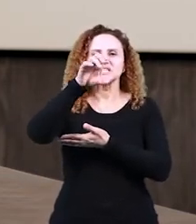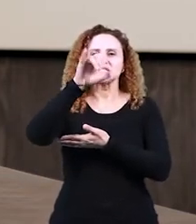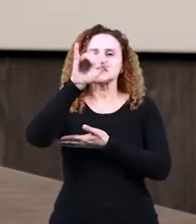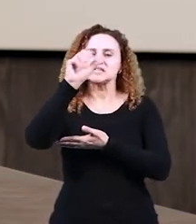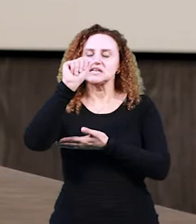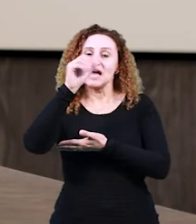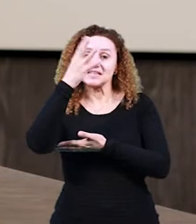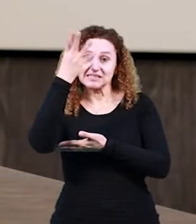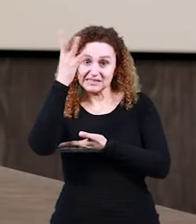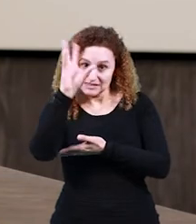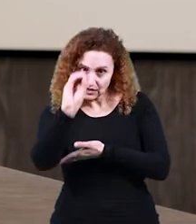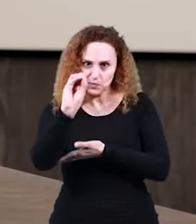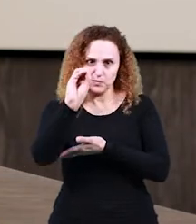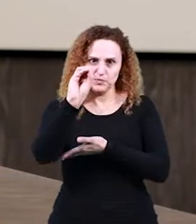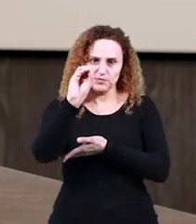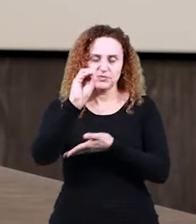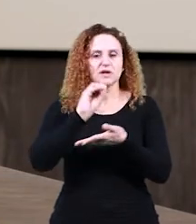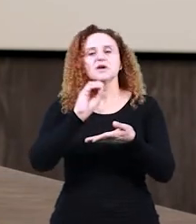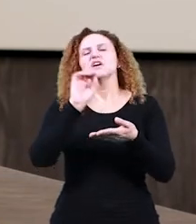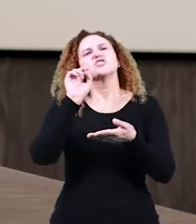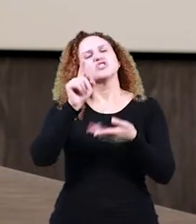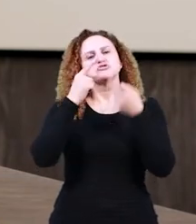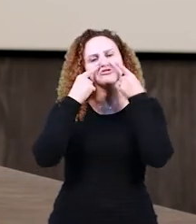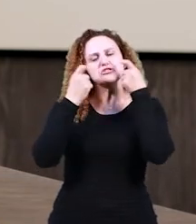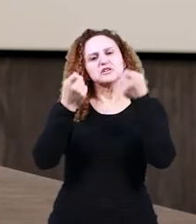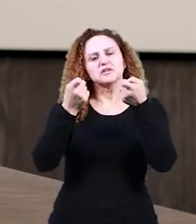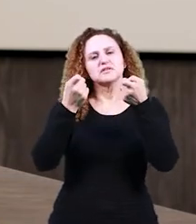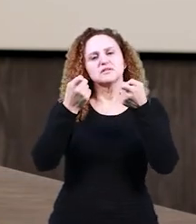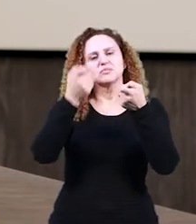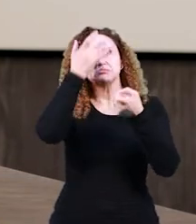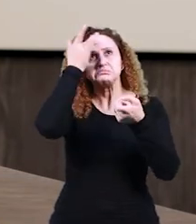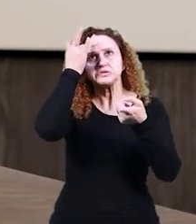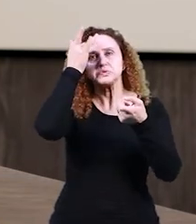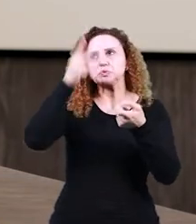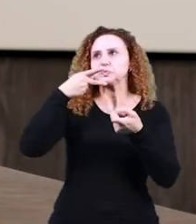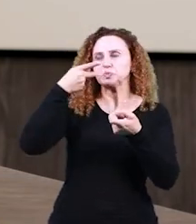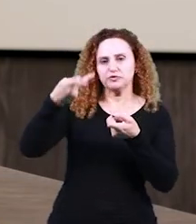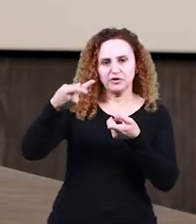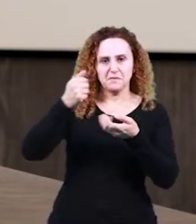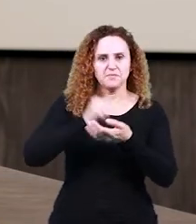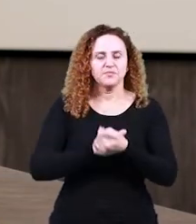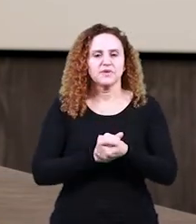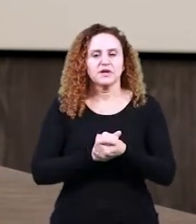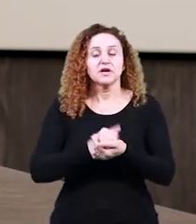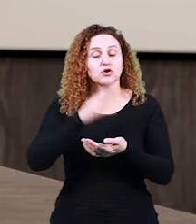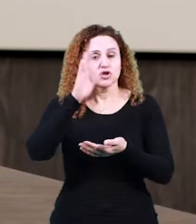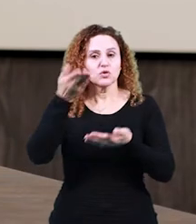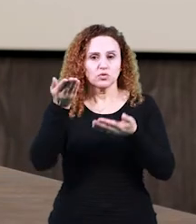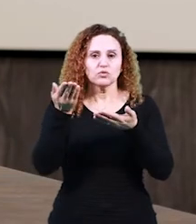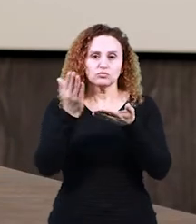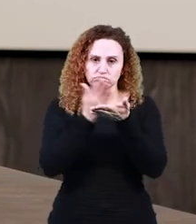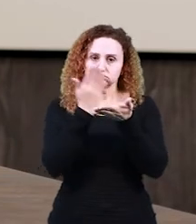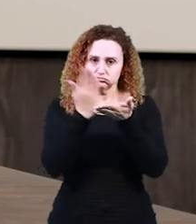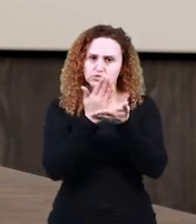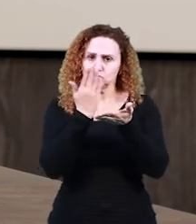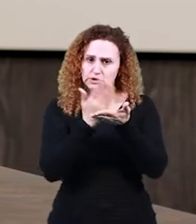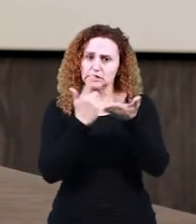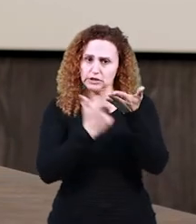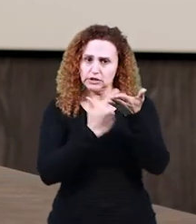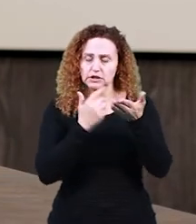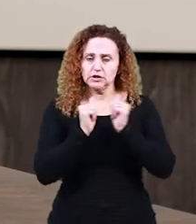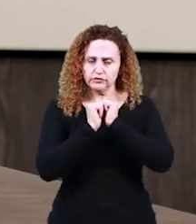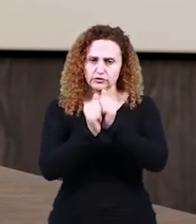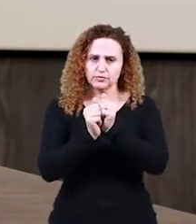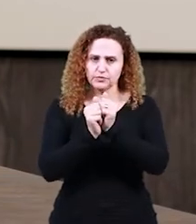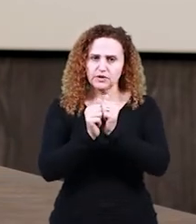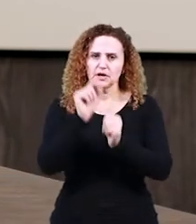E já se interessavam então pela fala e por aquele que fala. Então eu coloquei no livro de vocês, e vou repassar aqui rapidinho